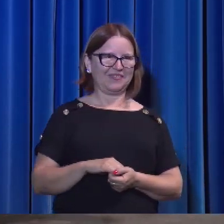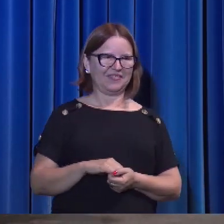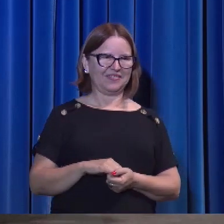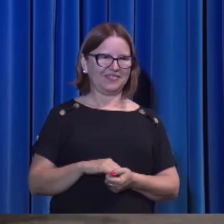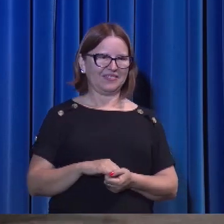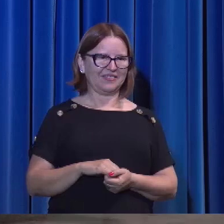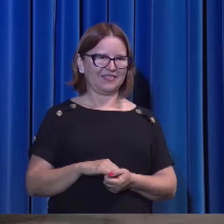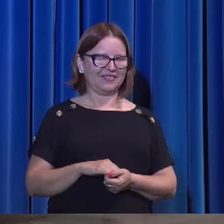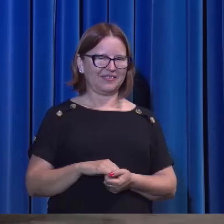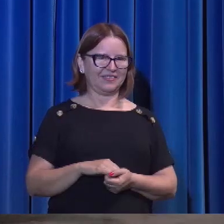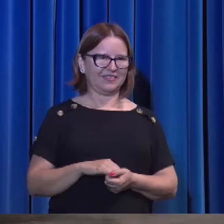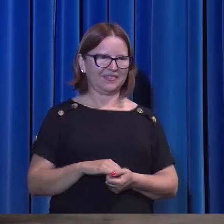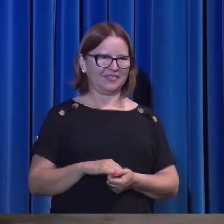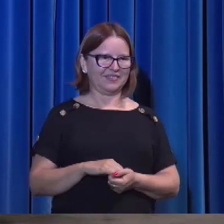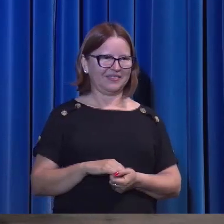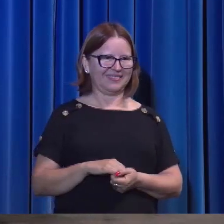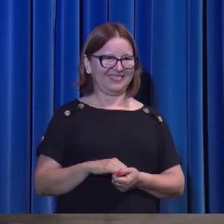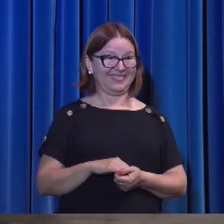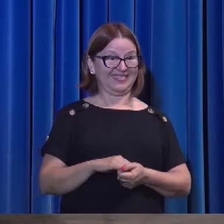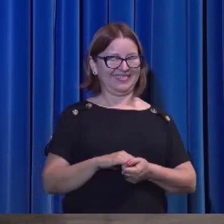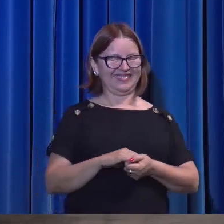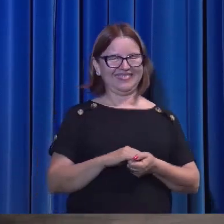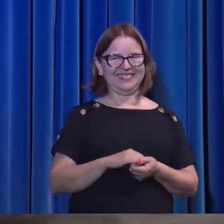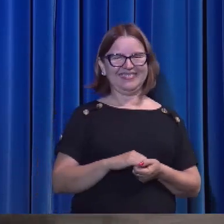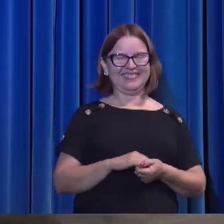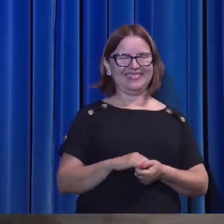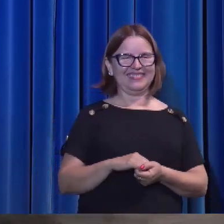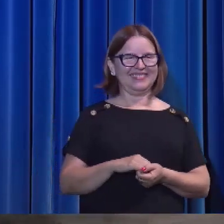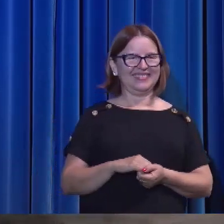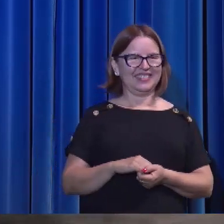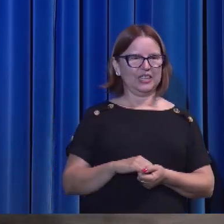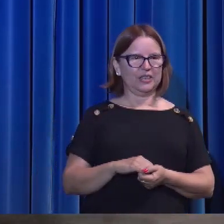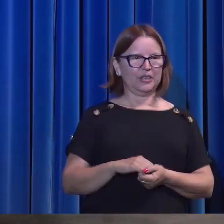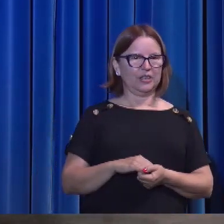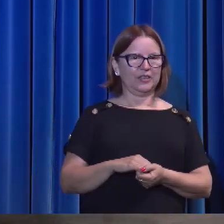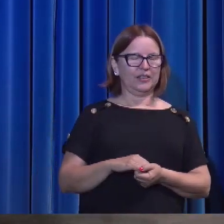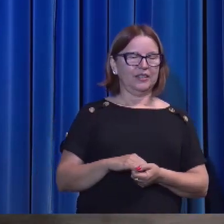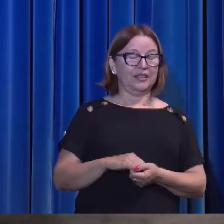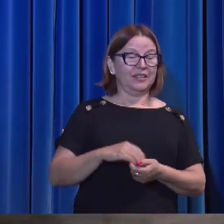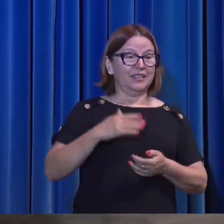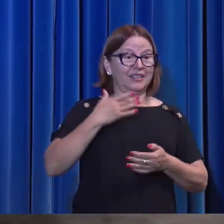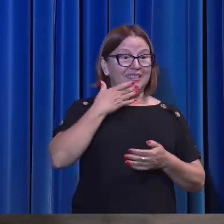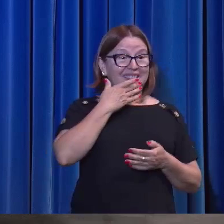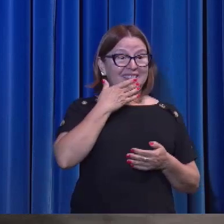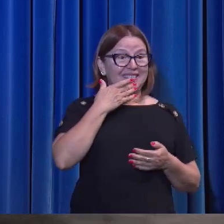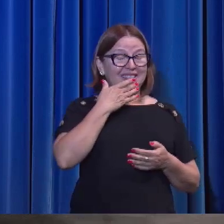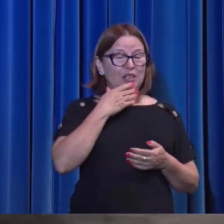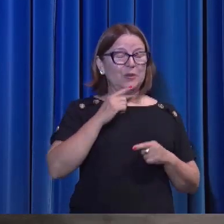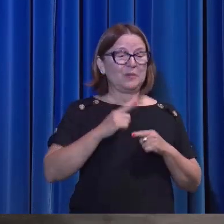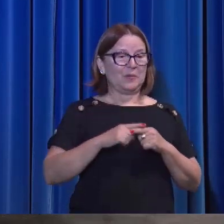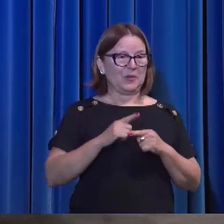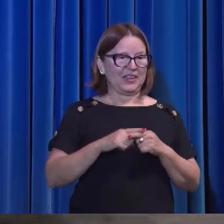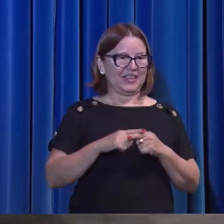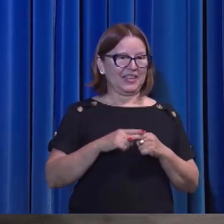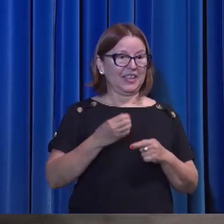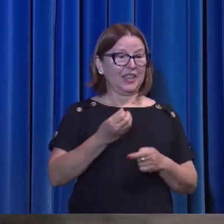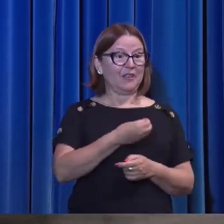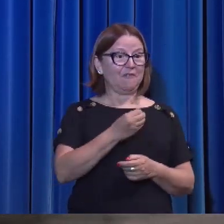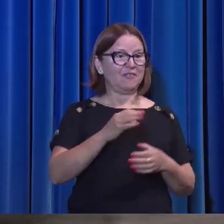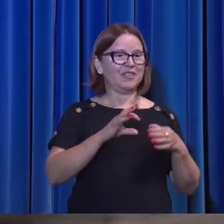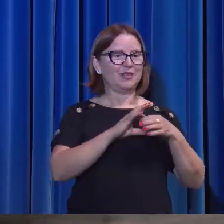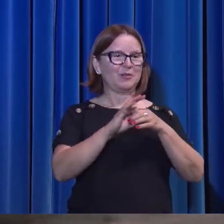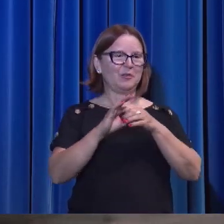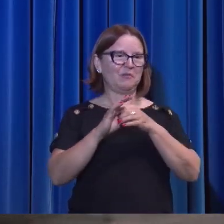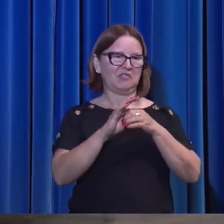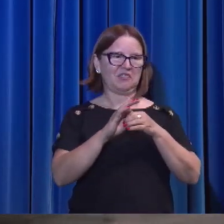Alma, um jogo gostoso. Eles não têm disputa. Eles